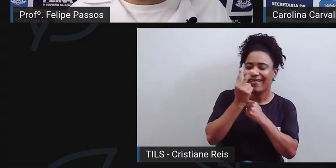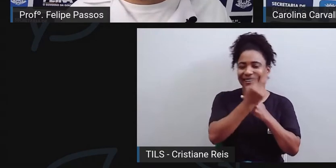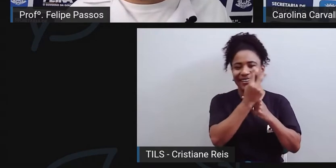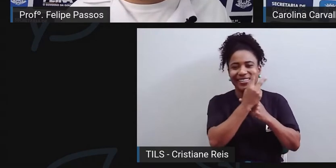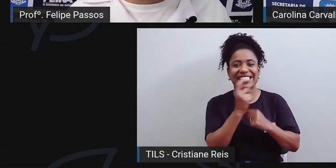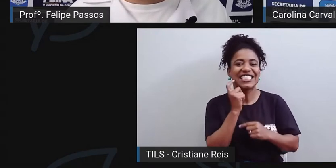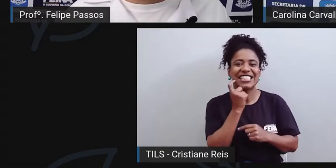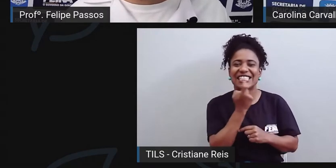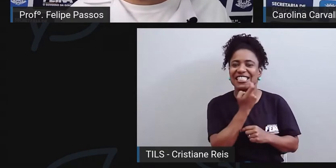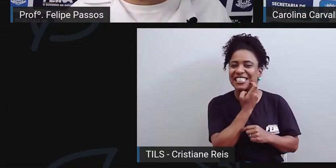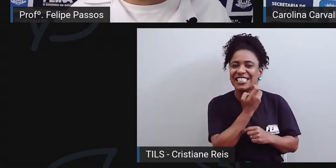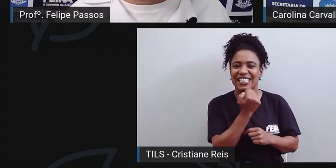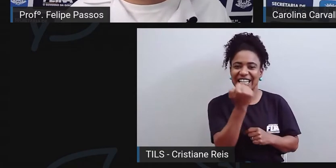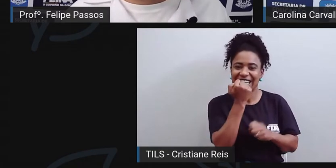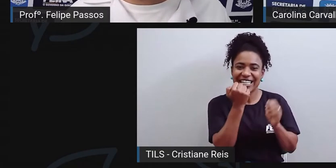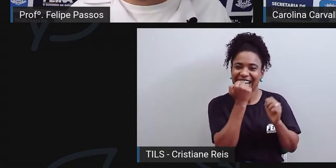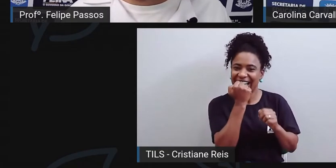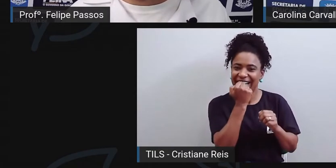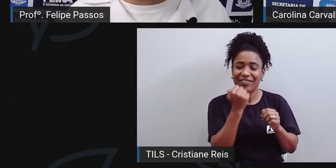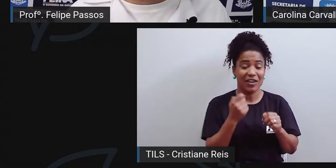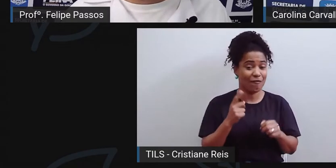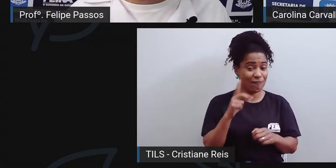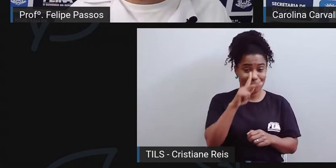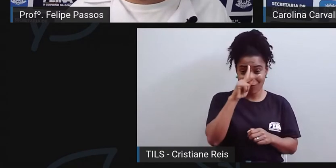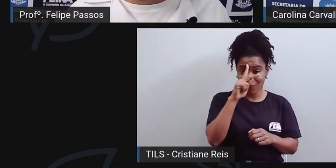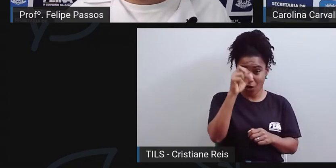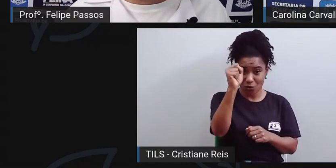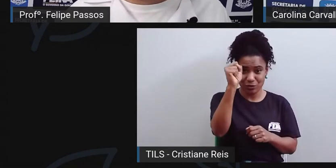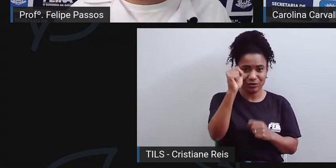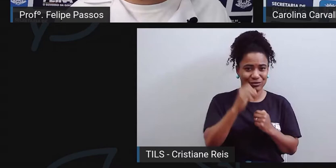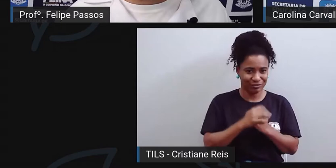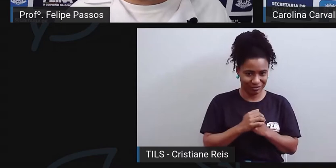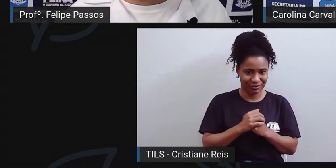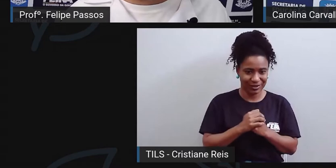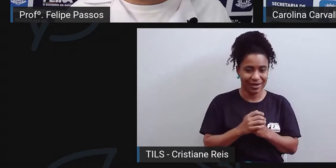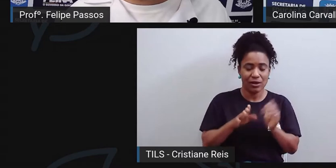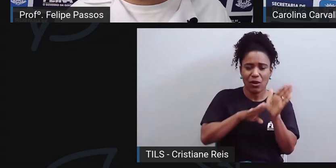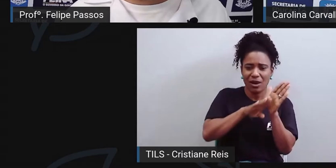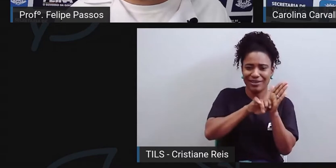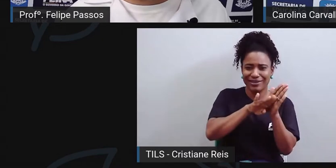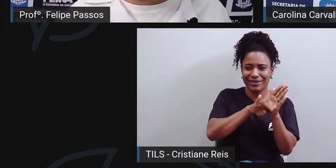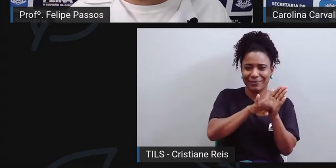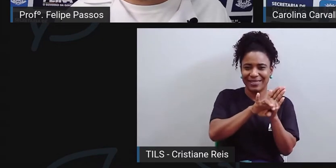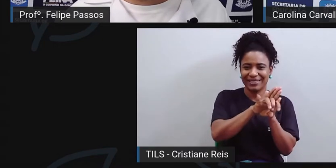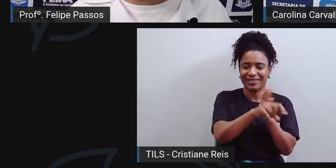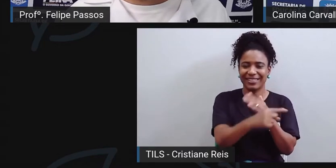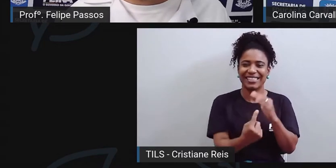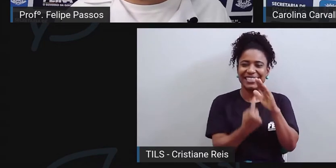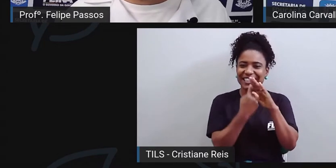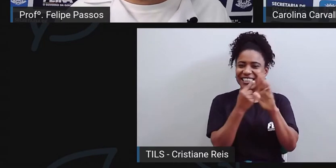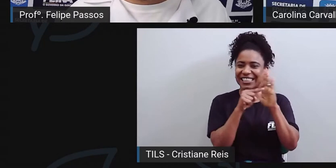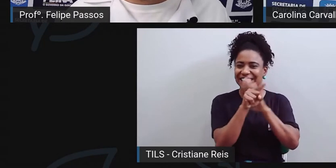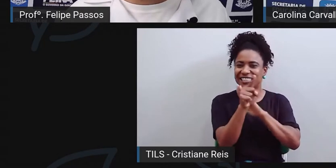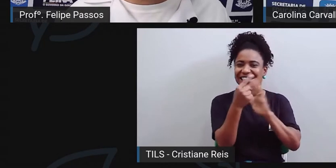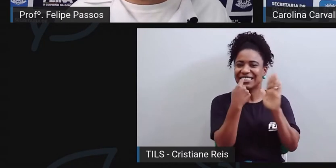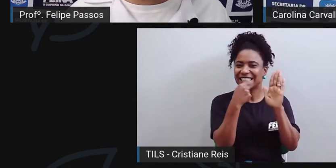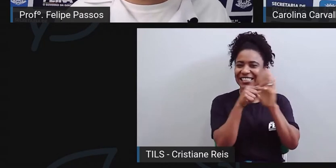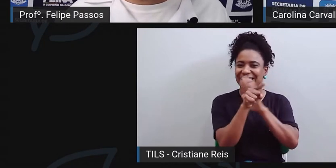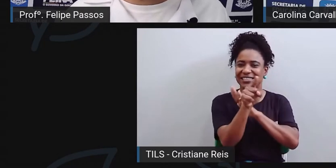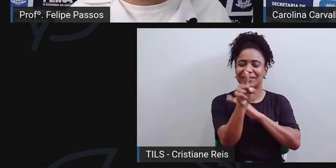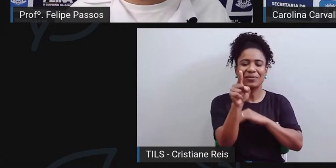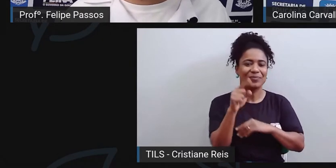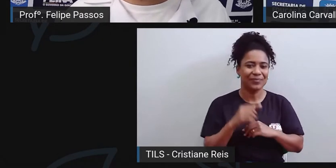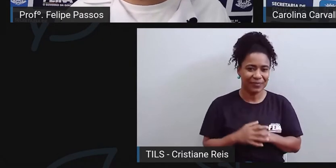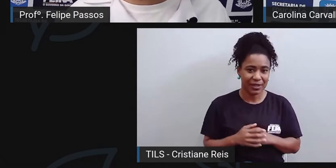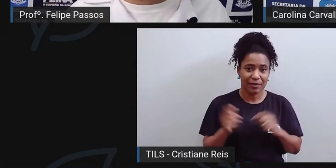mais resistentes à ação das bactérias que causam a cárie. Então, a gente pode encontrar esse flúor tanto na água de abastecimento